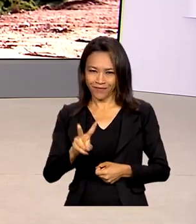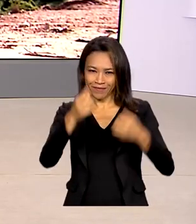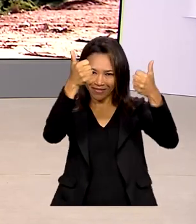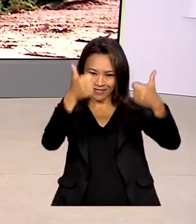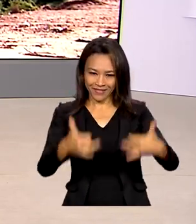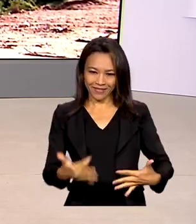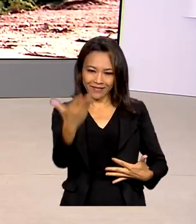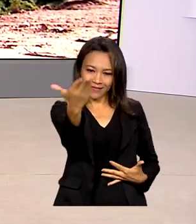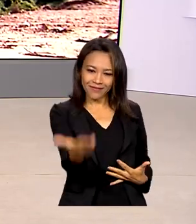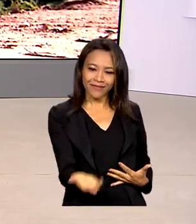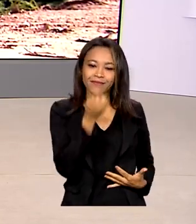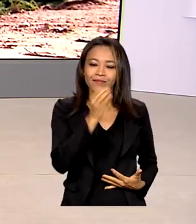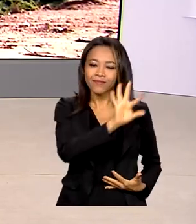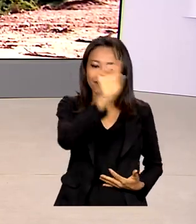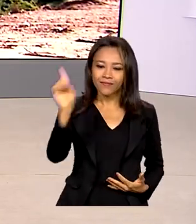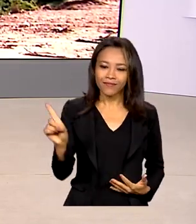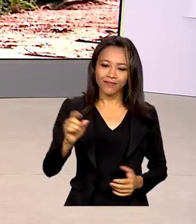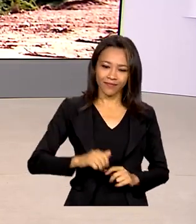Bom dia, Ana.